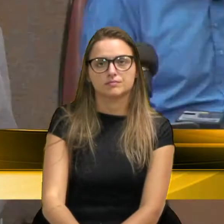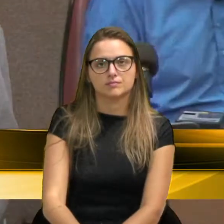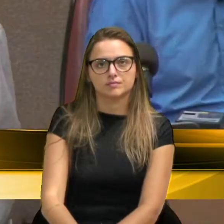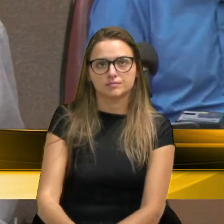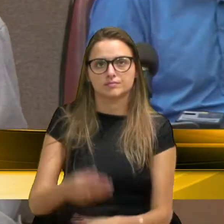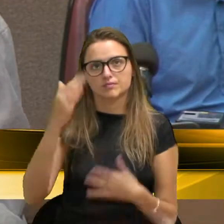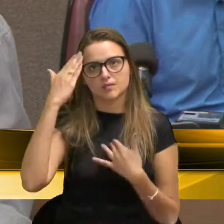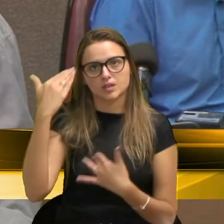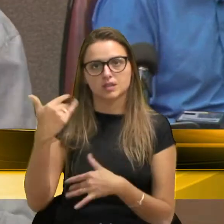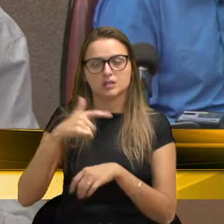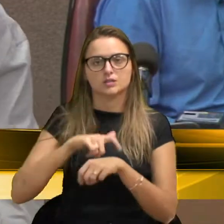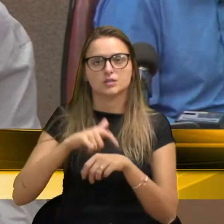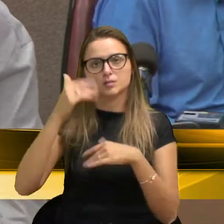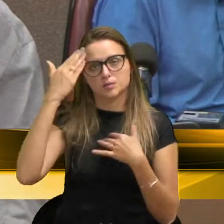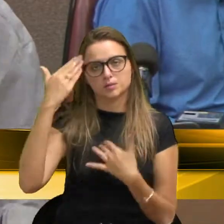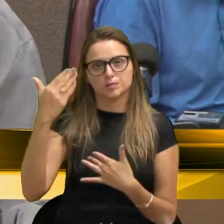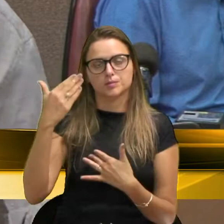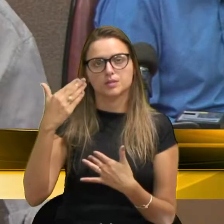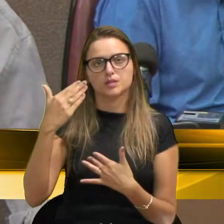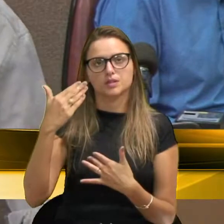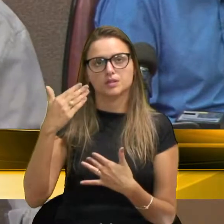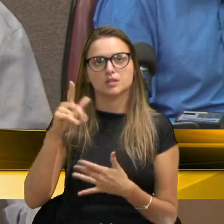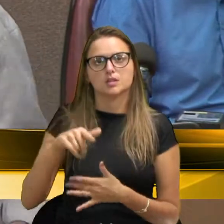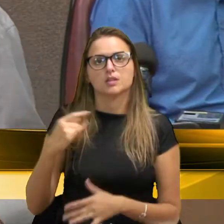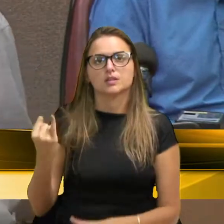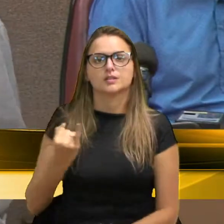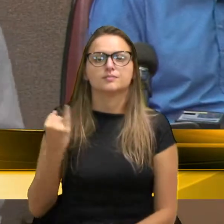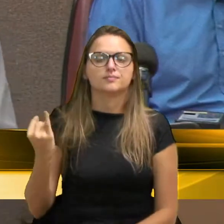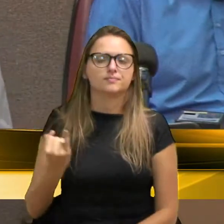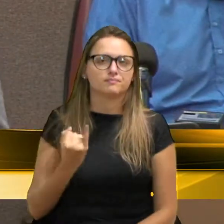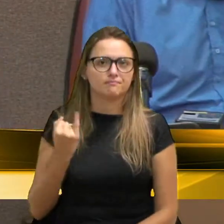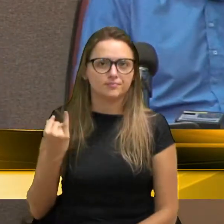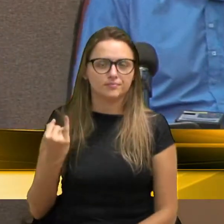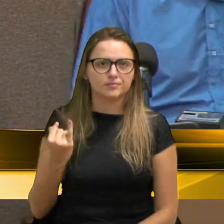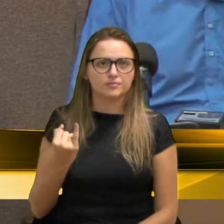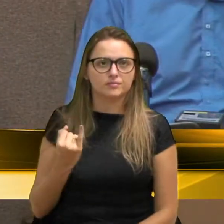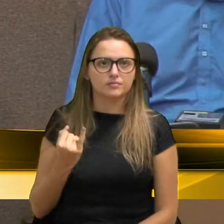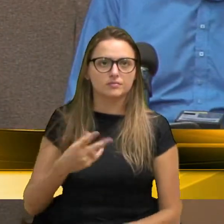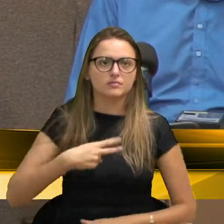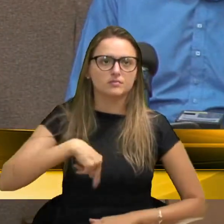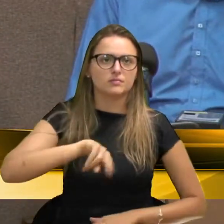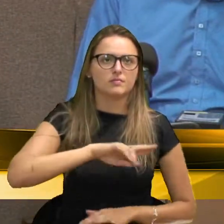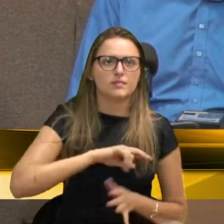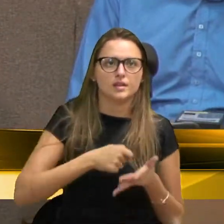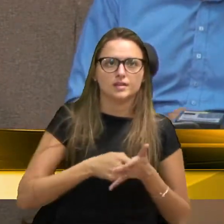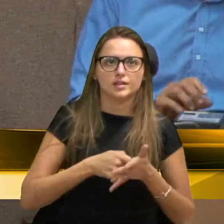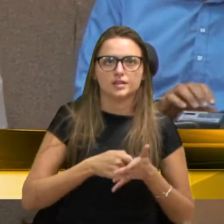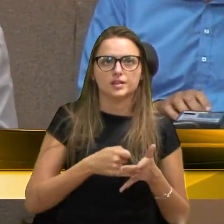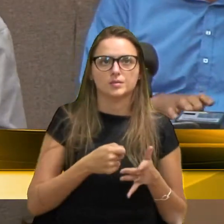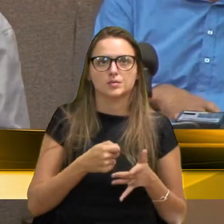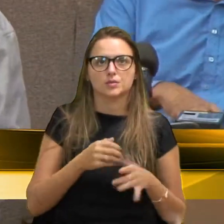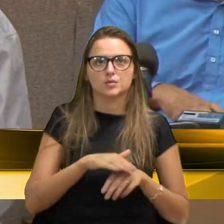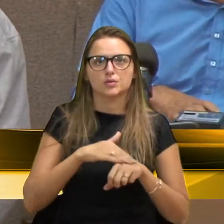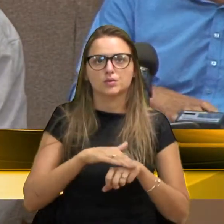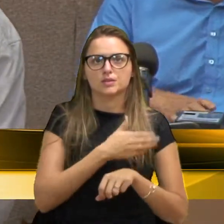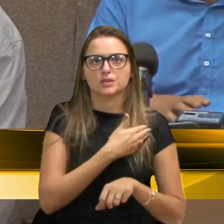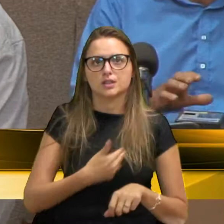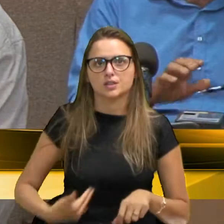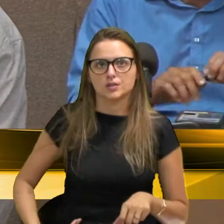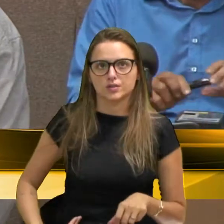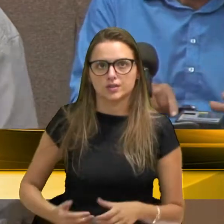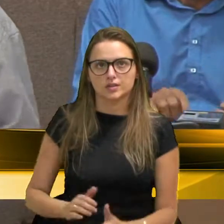Agradeço a parte, muito obrigado, eu sei que, a importância, com certeza, nós tentamos conversar com o governo, esse vereador,